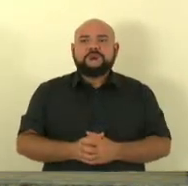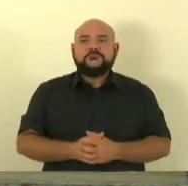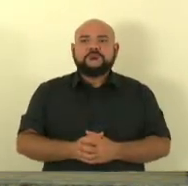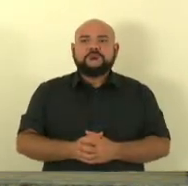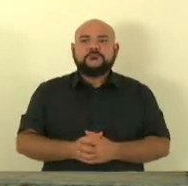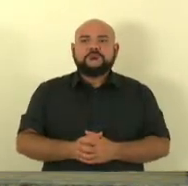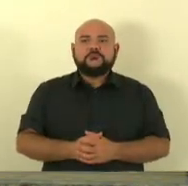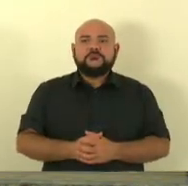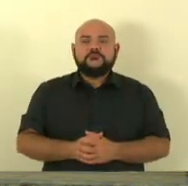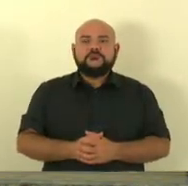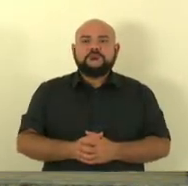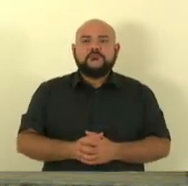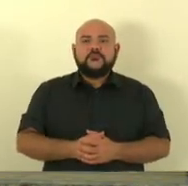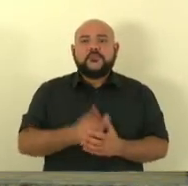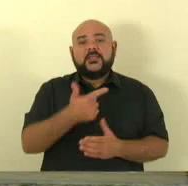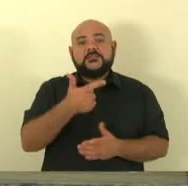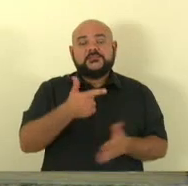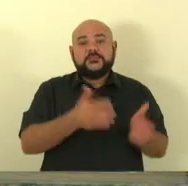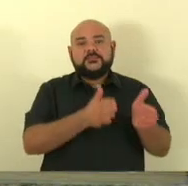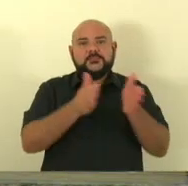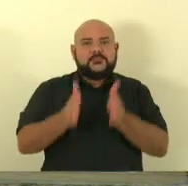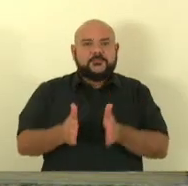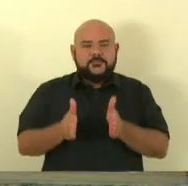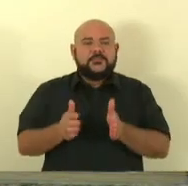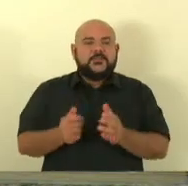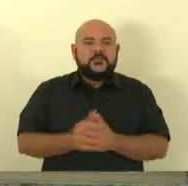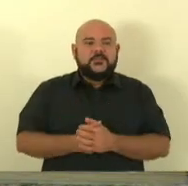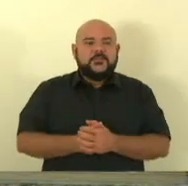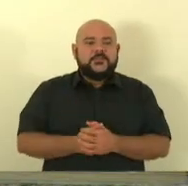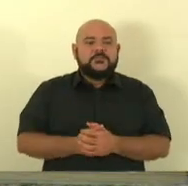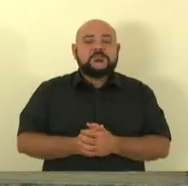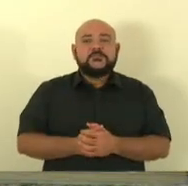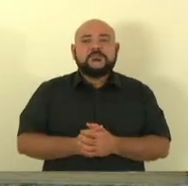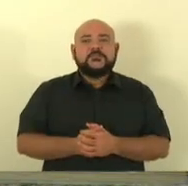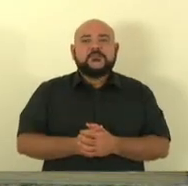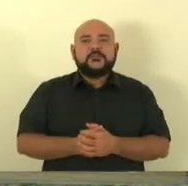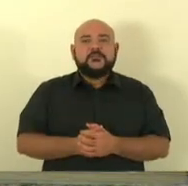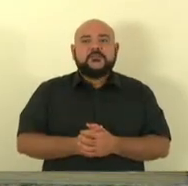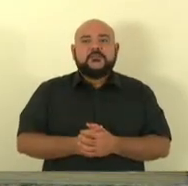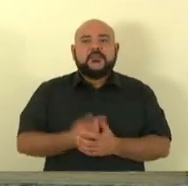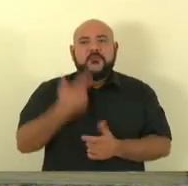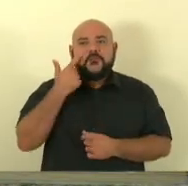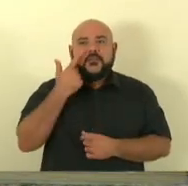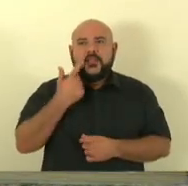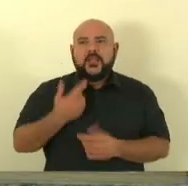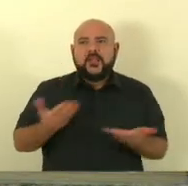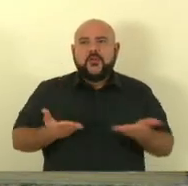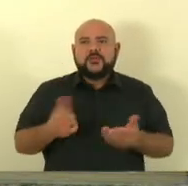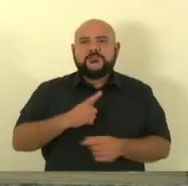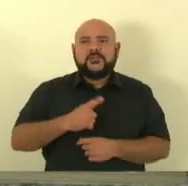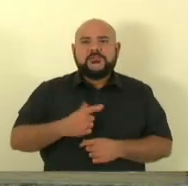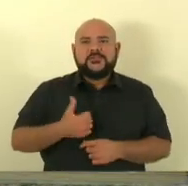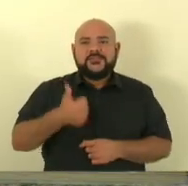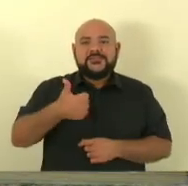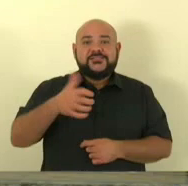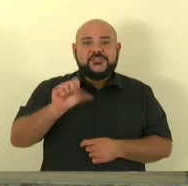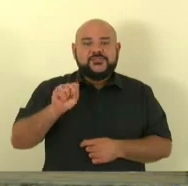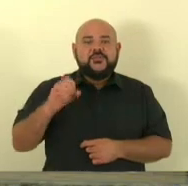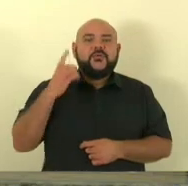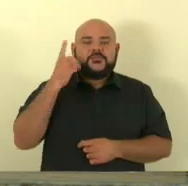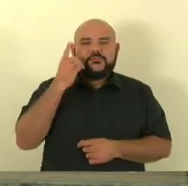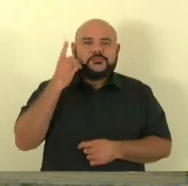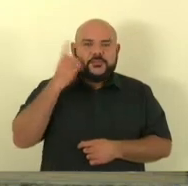Segunda fase do expediente sujeita à deliberação. Nós já temos aí registrado 18 deputados